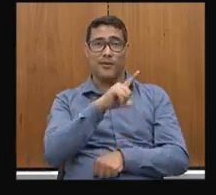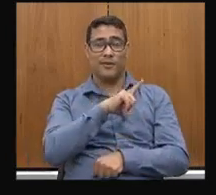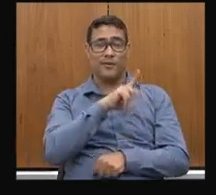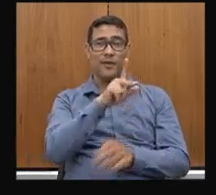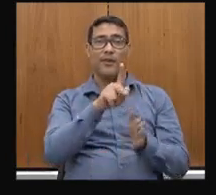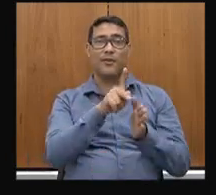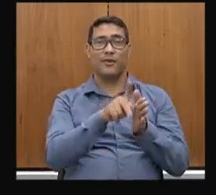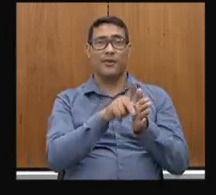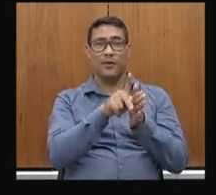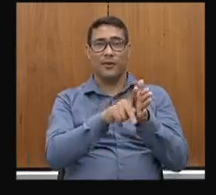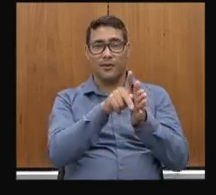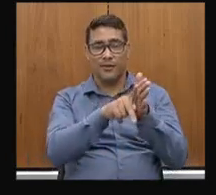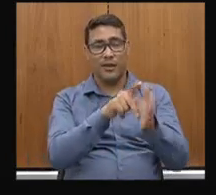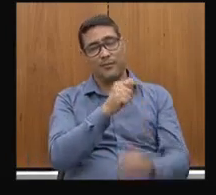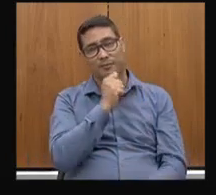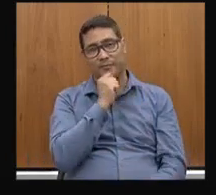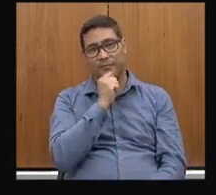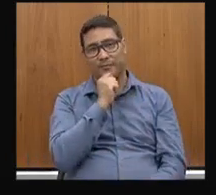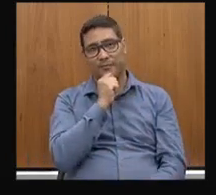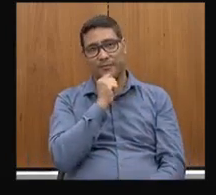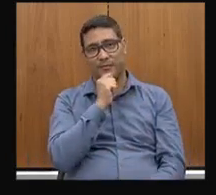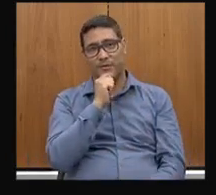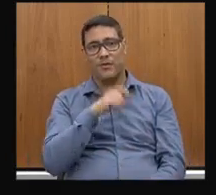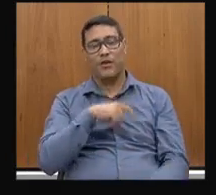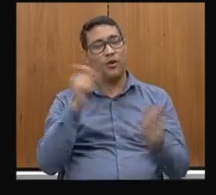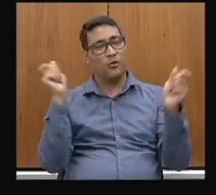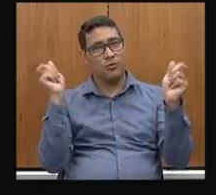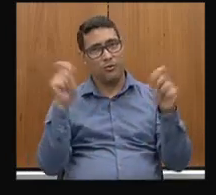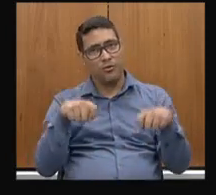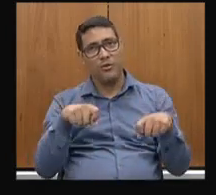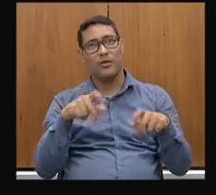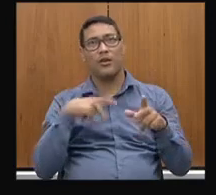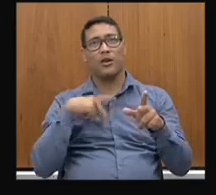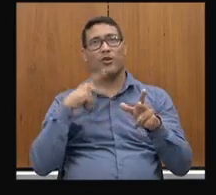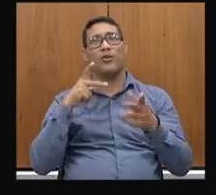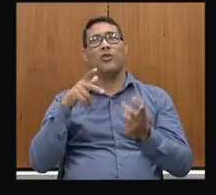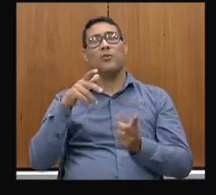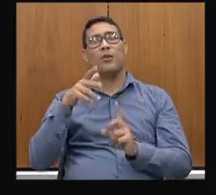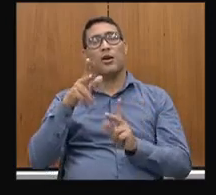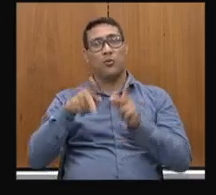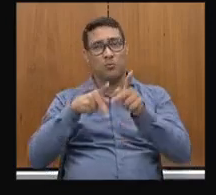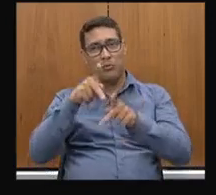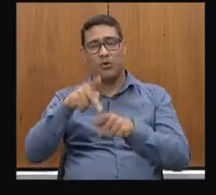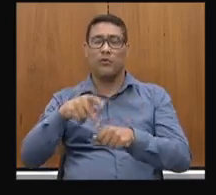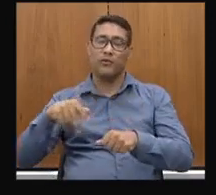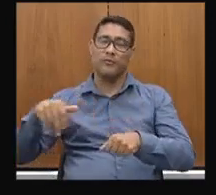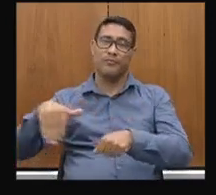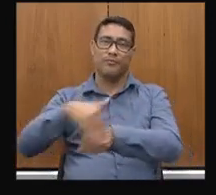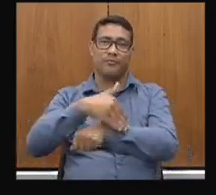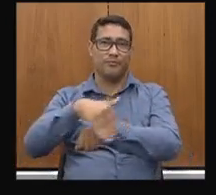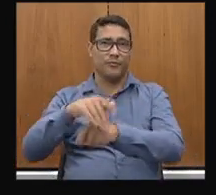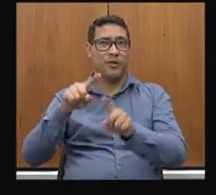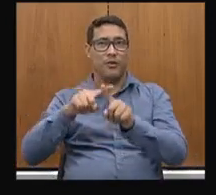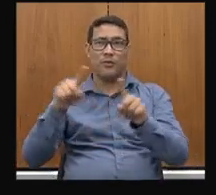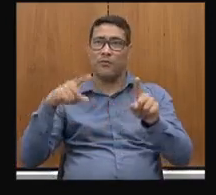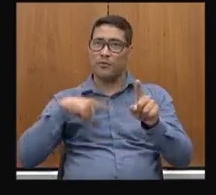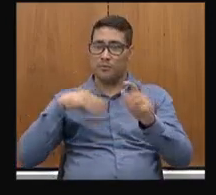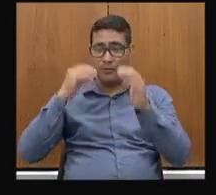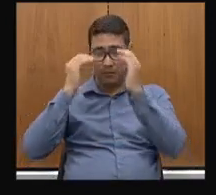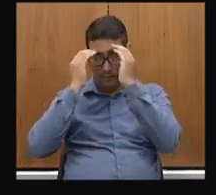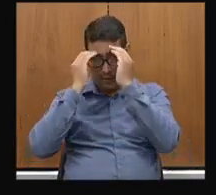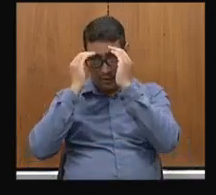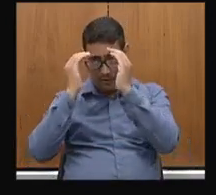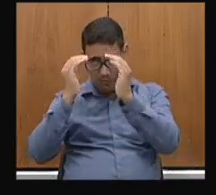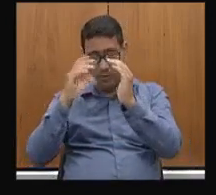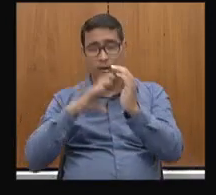como não temos o trem, se ela tivesse umas condições dignas para o povo passar. Então, é com muito respeito mesmo,